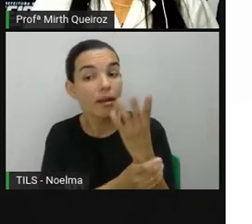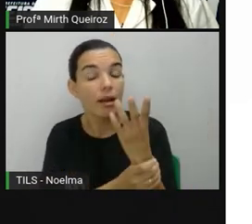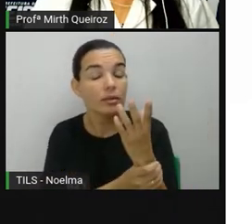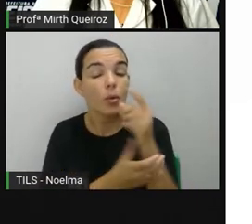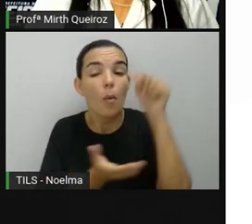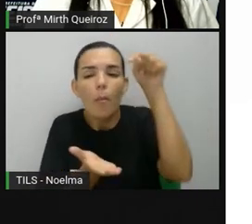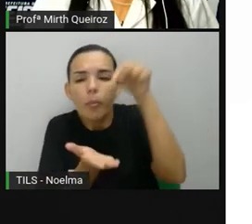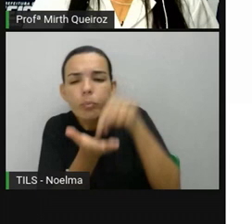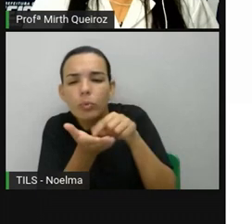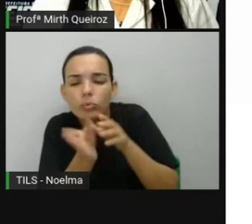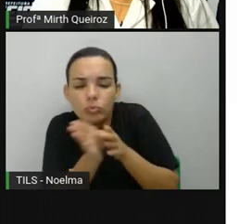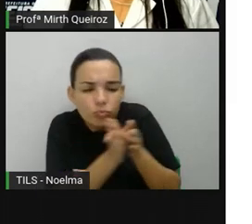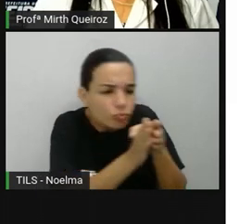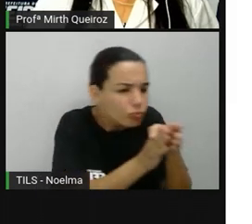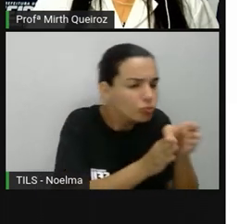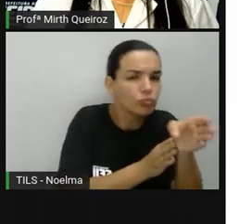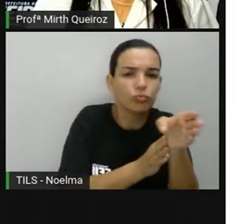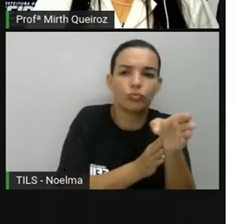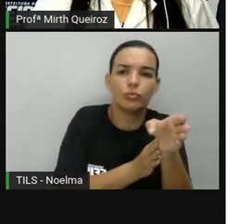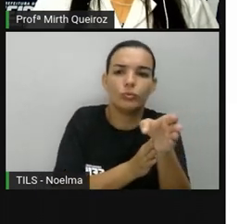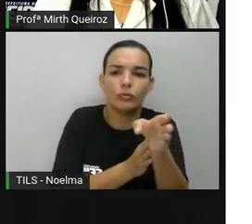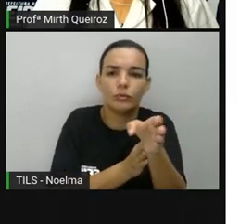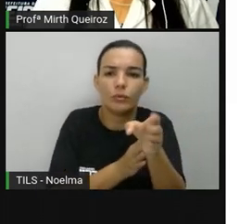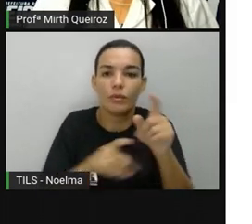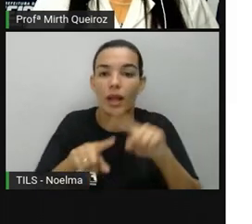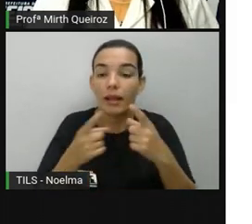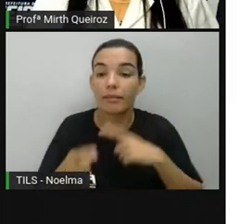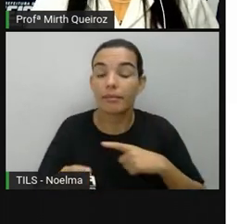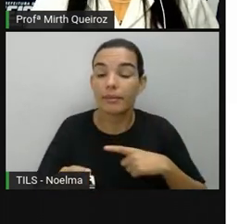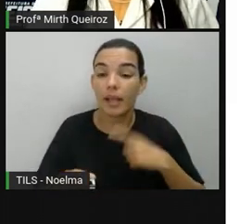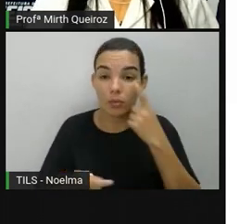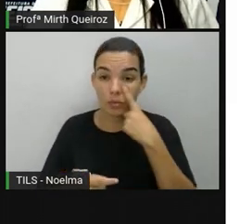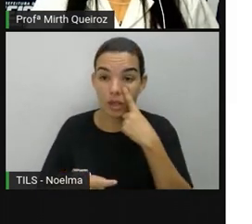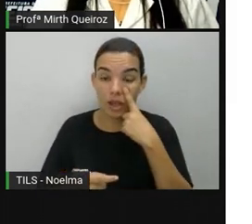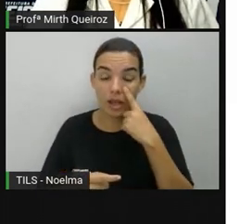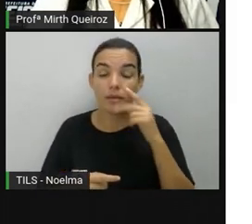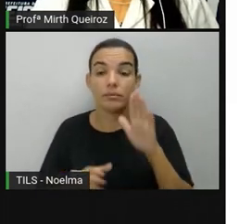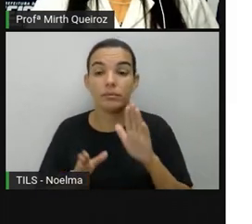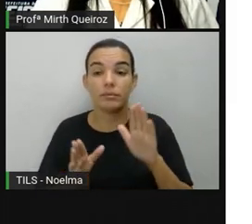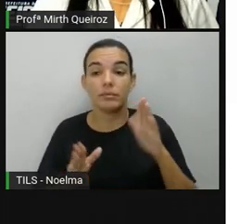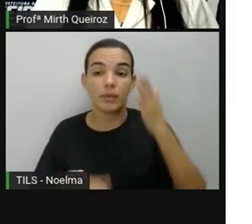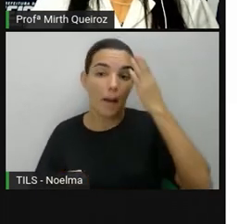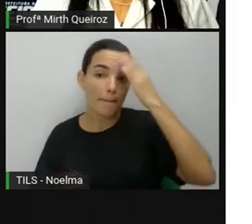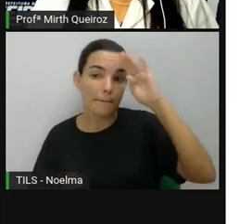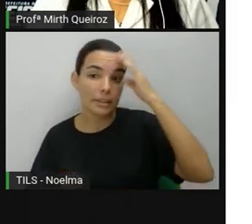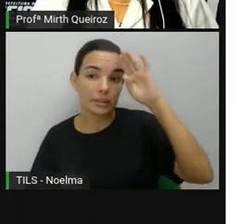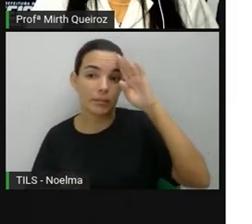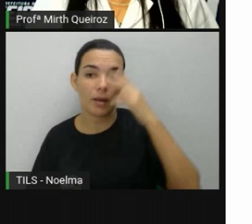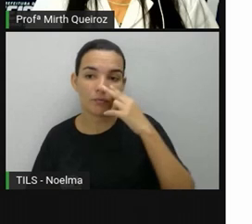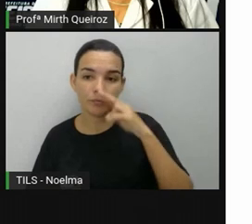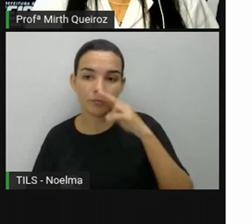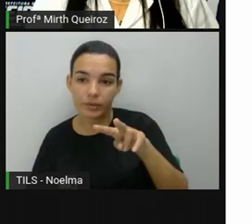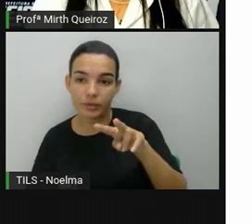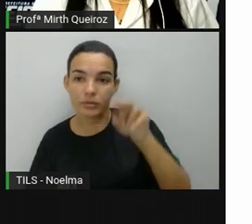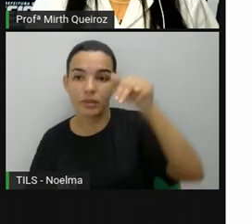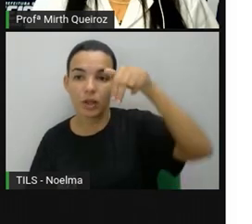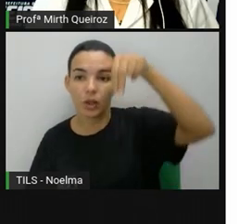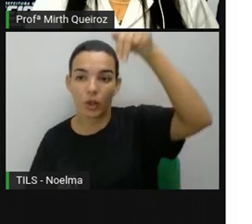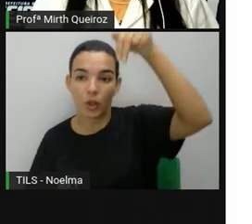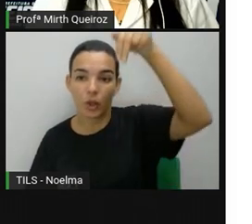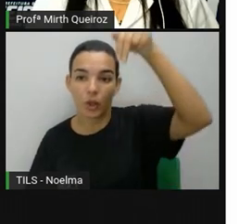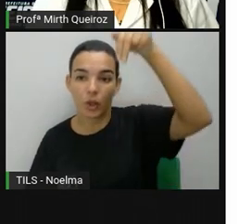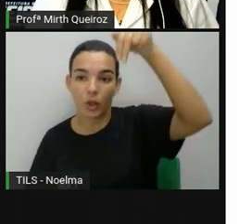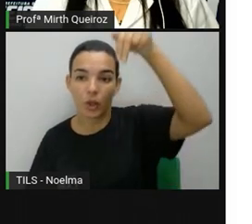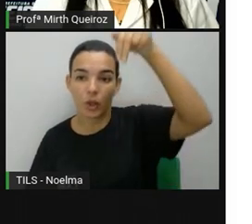orientação. E aí nós temos os pontos cardeais, o norte, sul, o oeste e leste. O